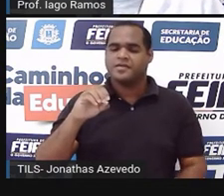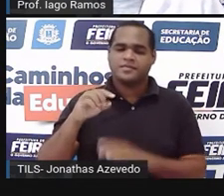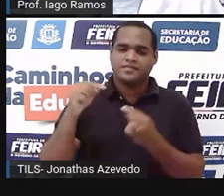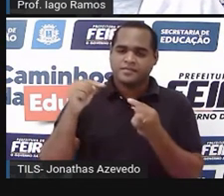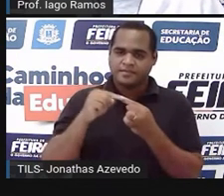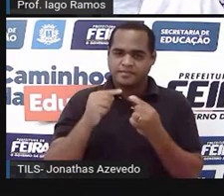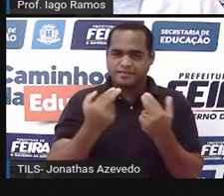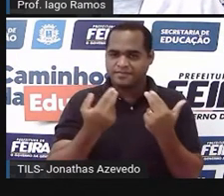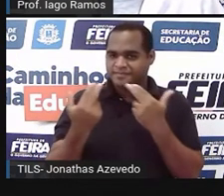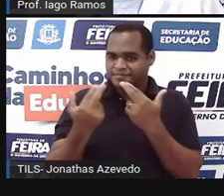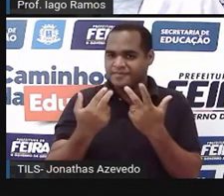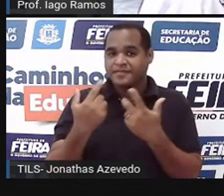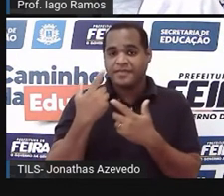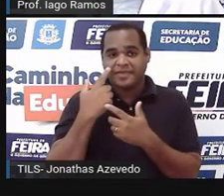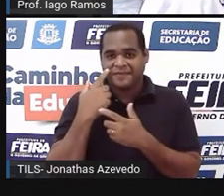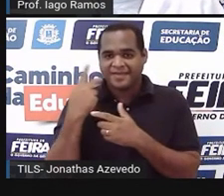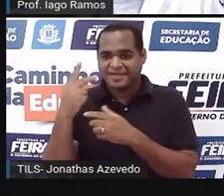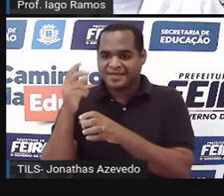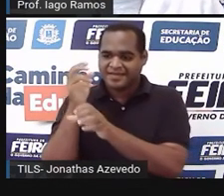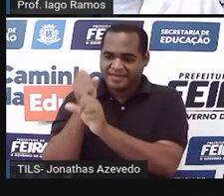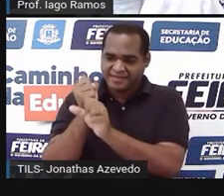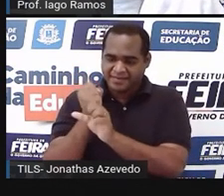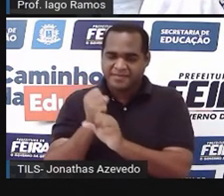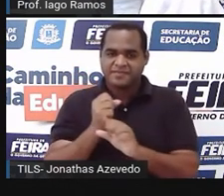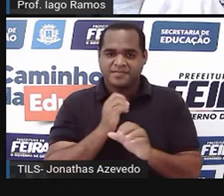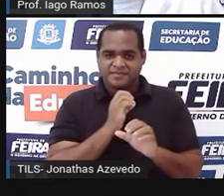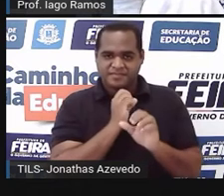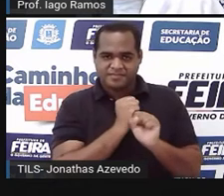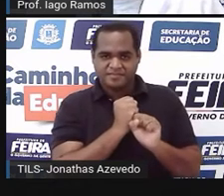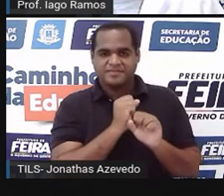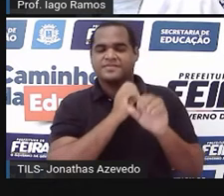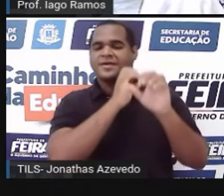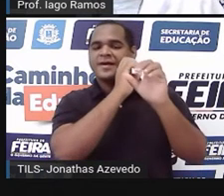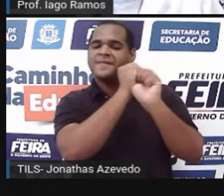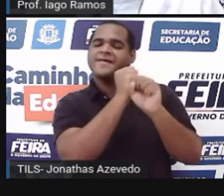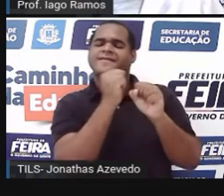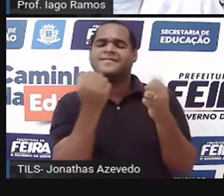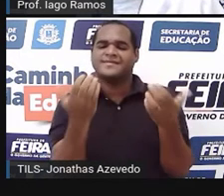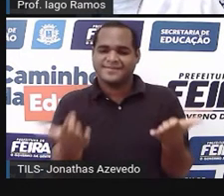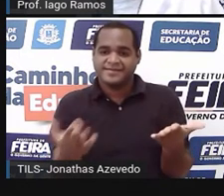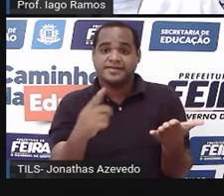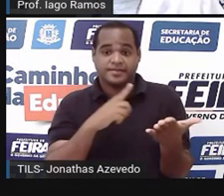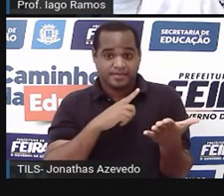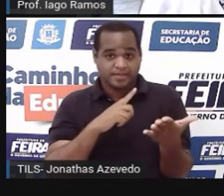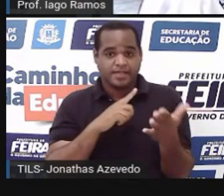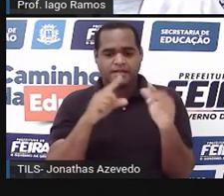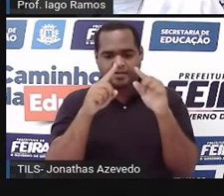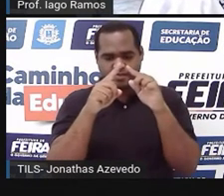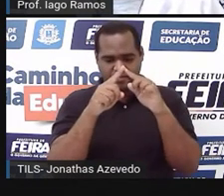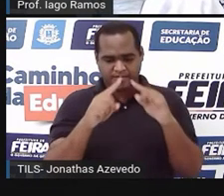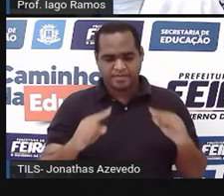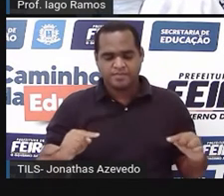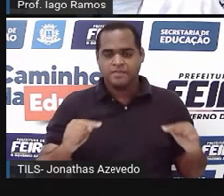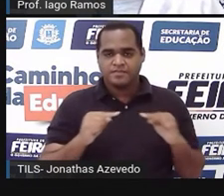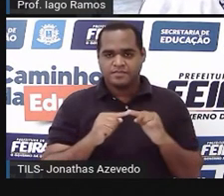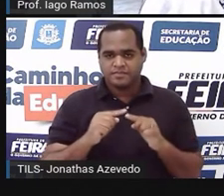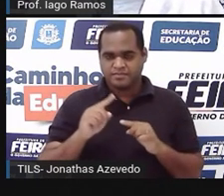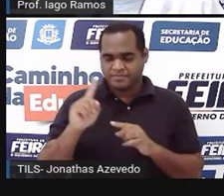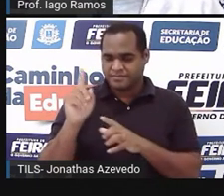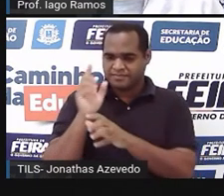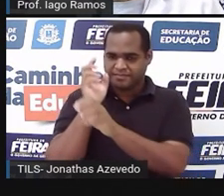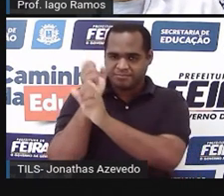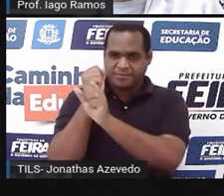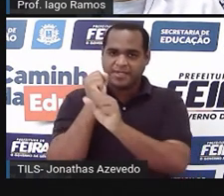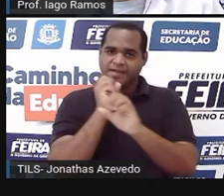agora olhar para os lados desse triângulo, nesse triângulo os três lados têm medidas